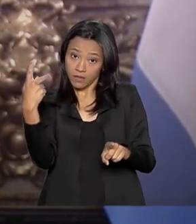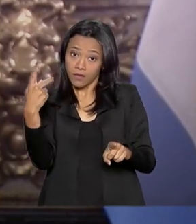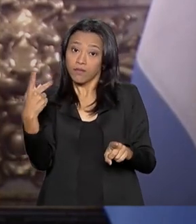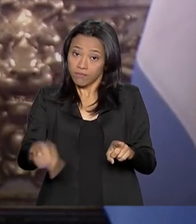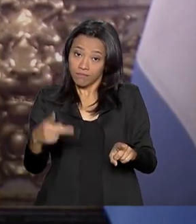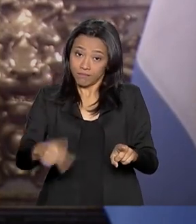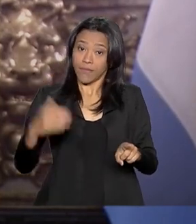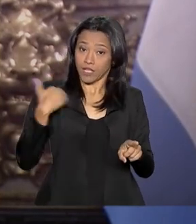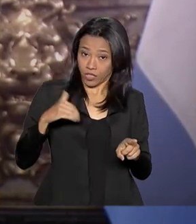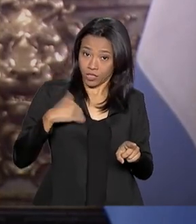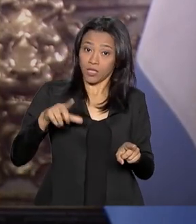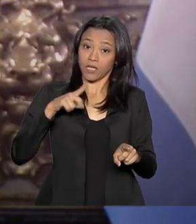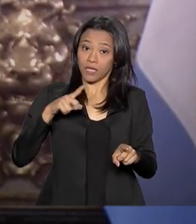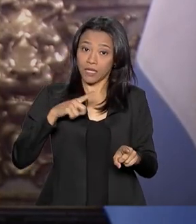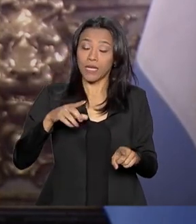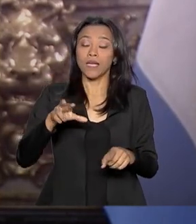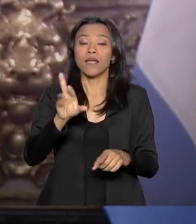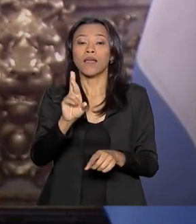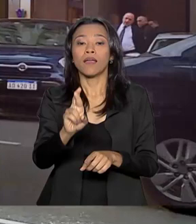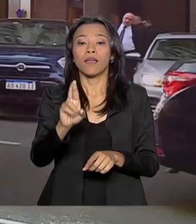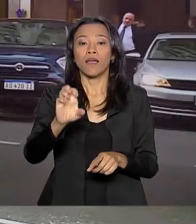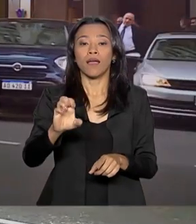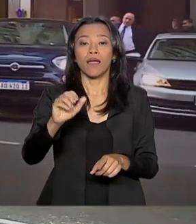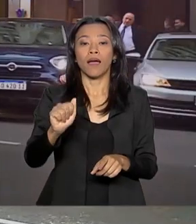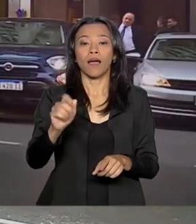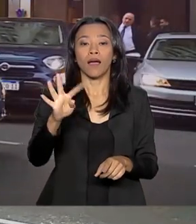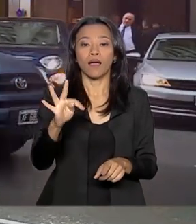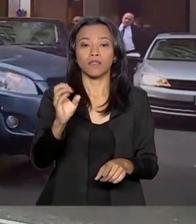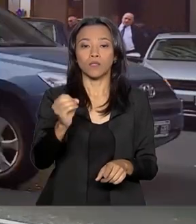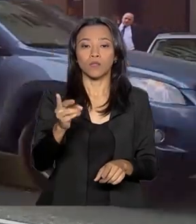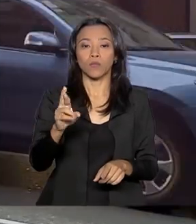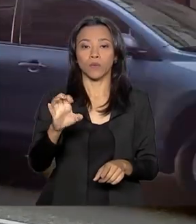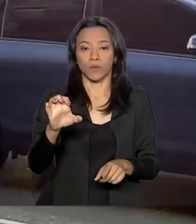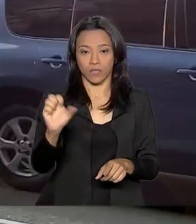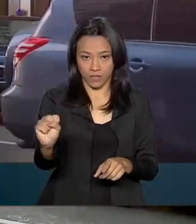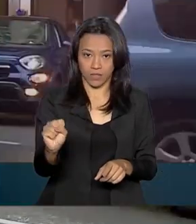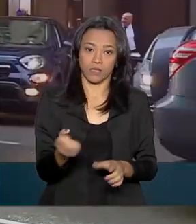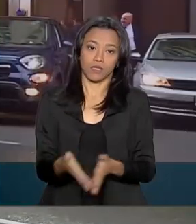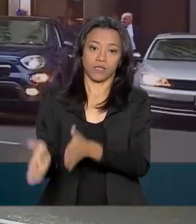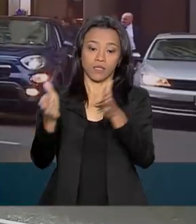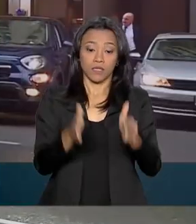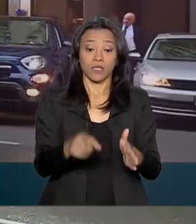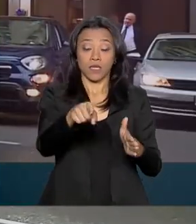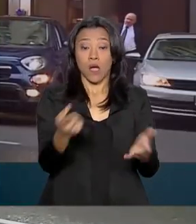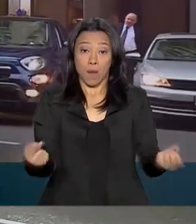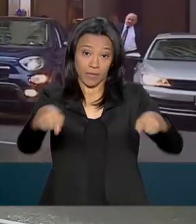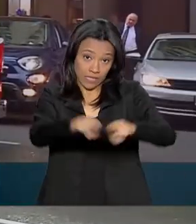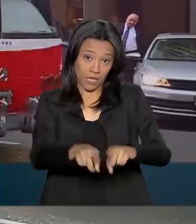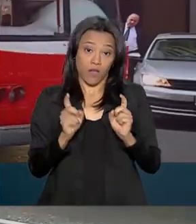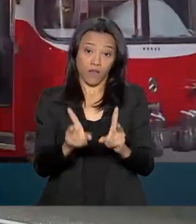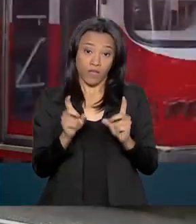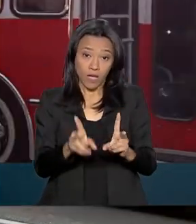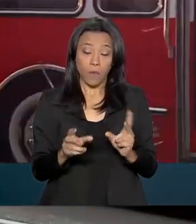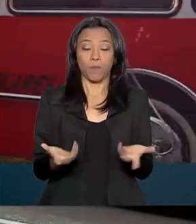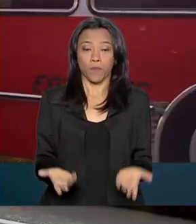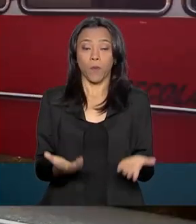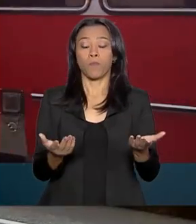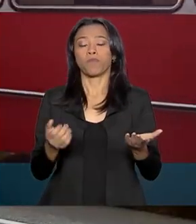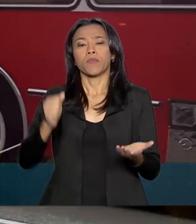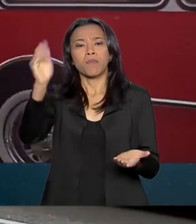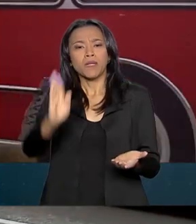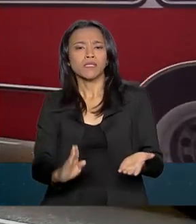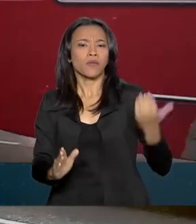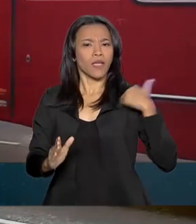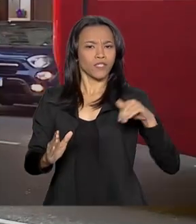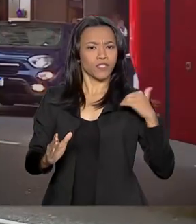Está aí um casamento mais do que perfeito. Além da parceria comercial, Brasil e Argentina lideram o tratado